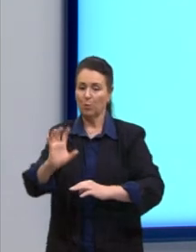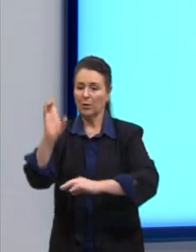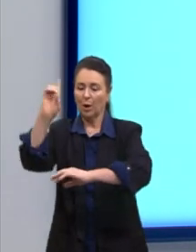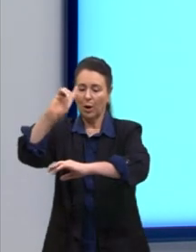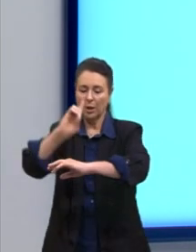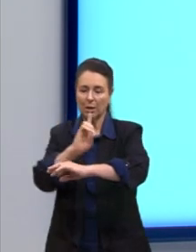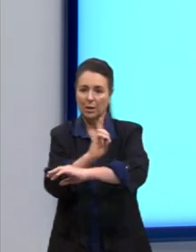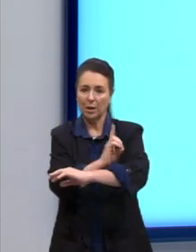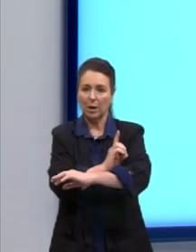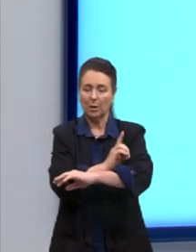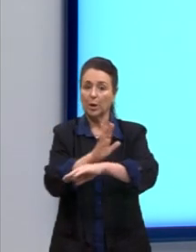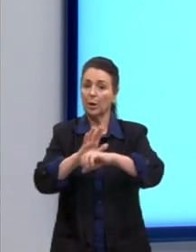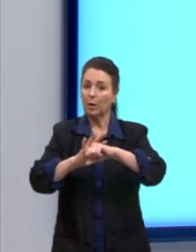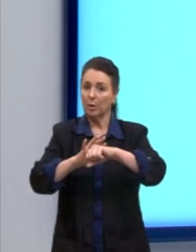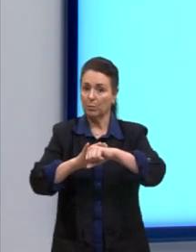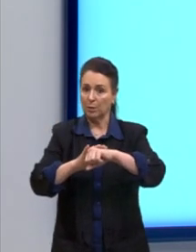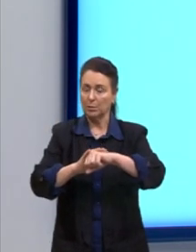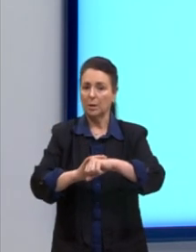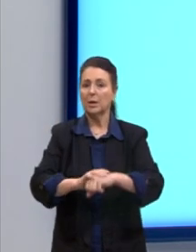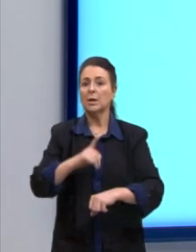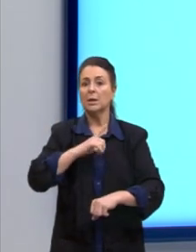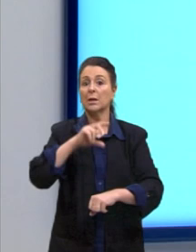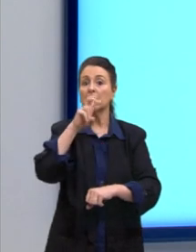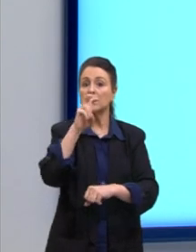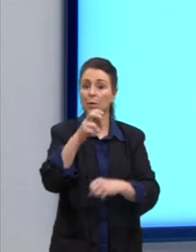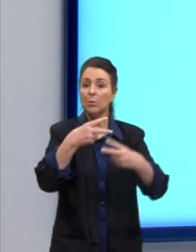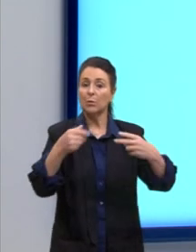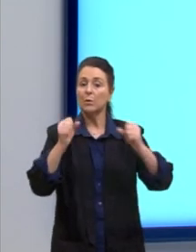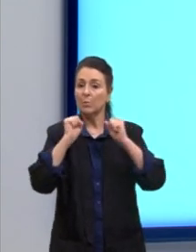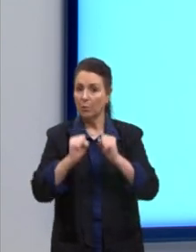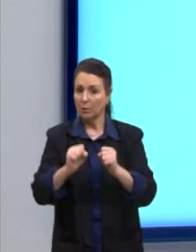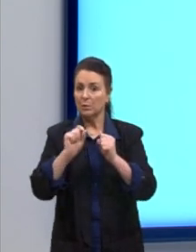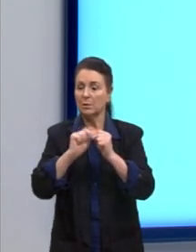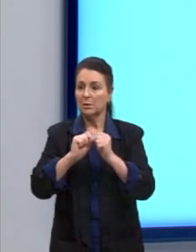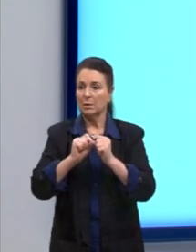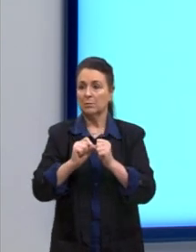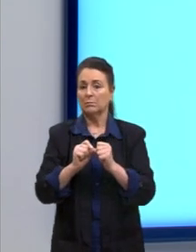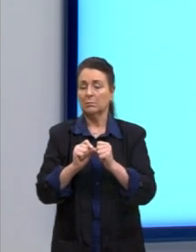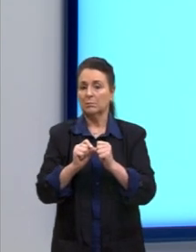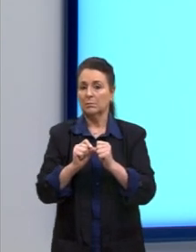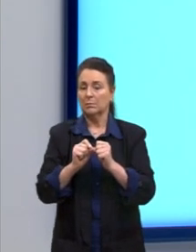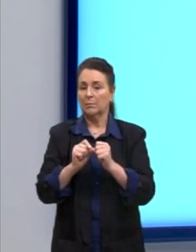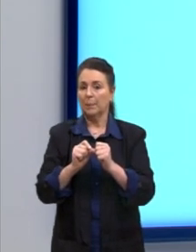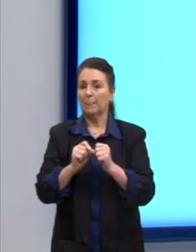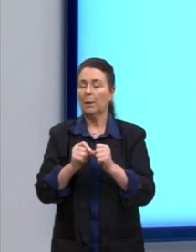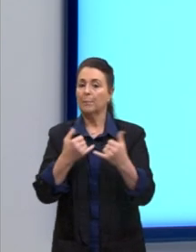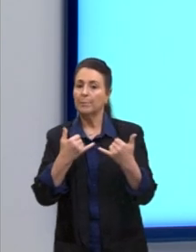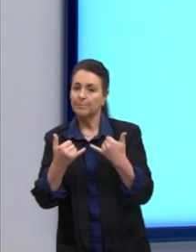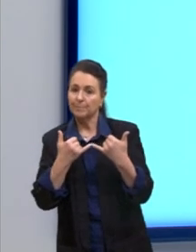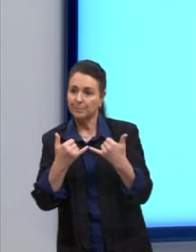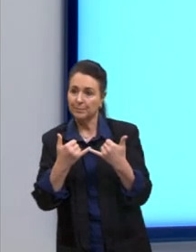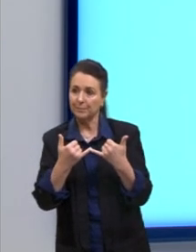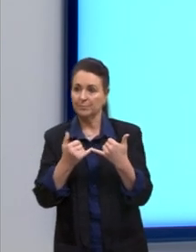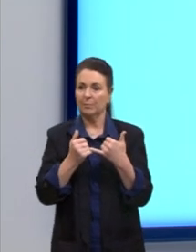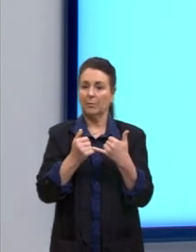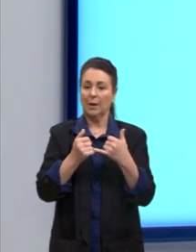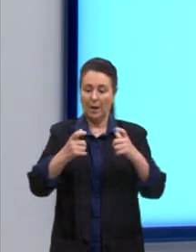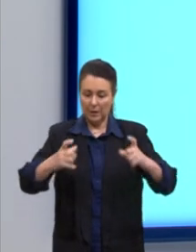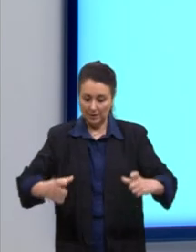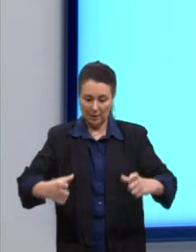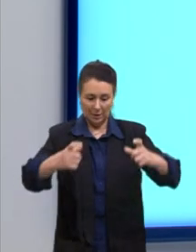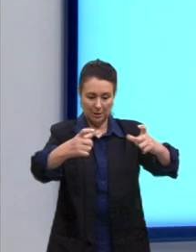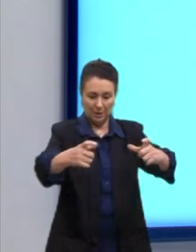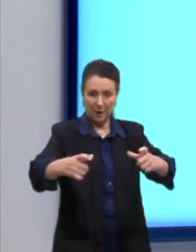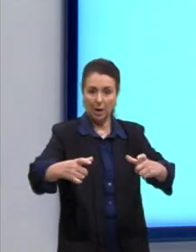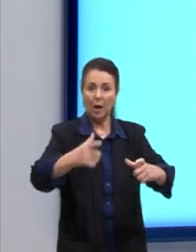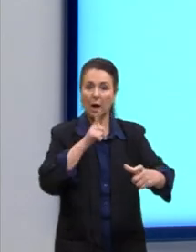cinco ações que as pessoas podem fazer. manter os tonéis e barris de